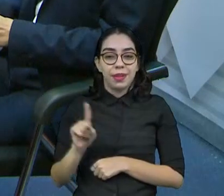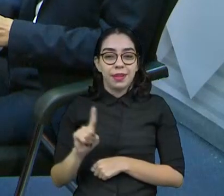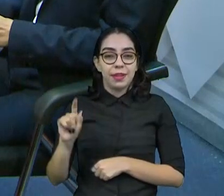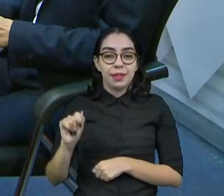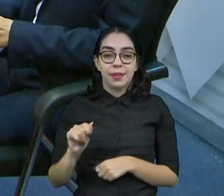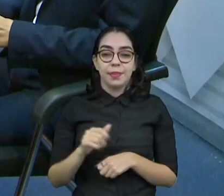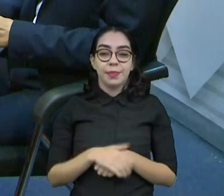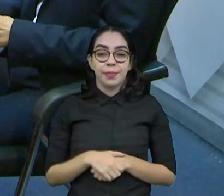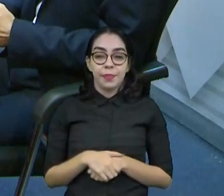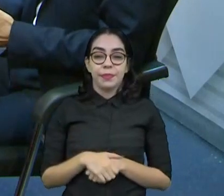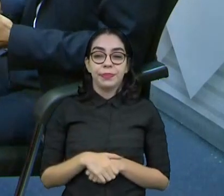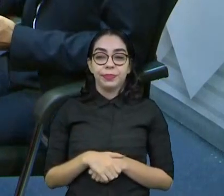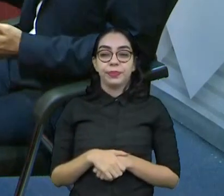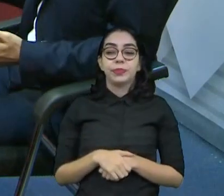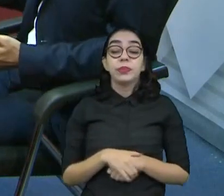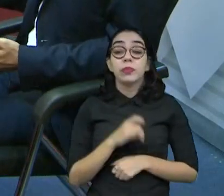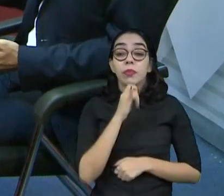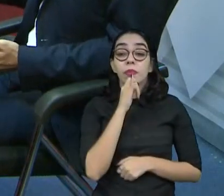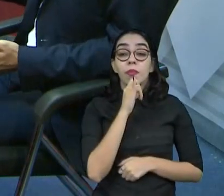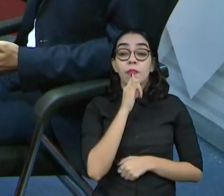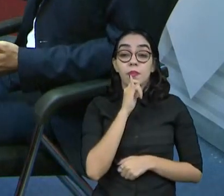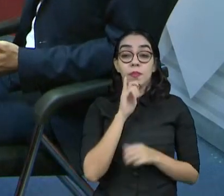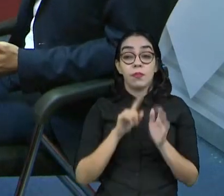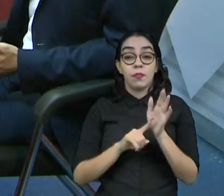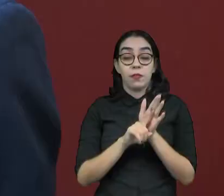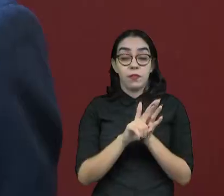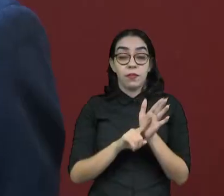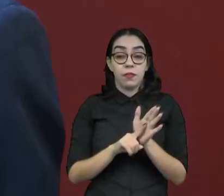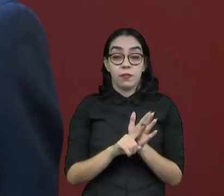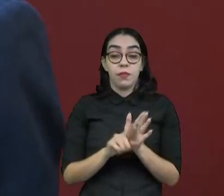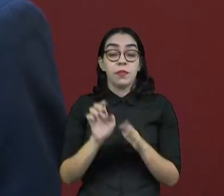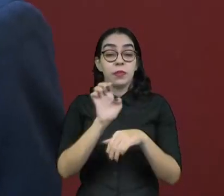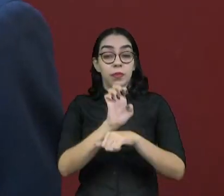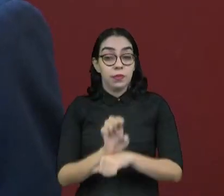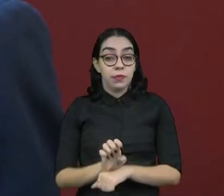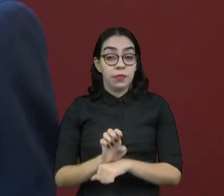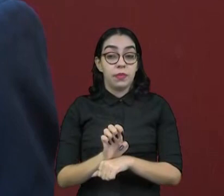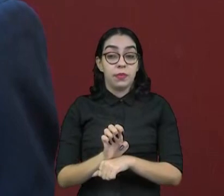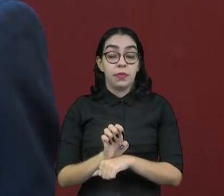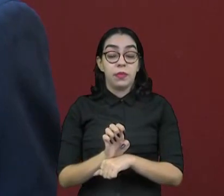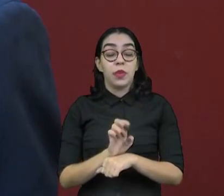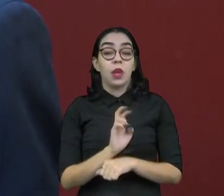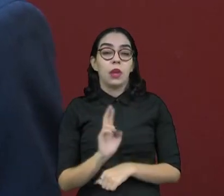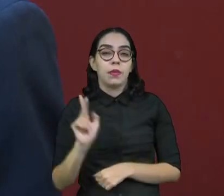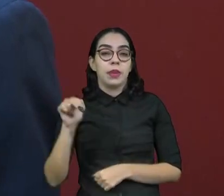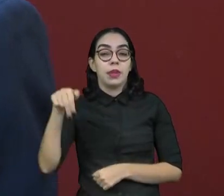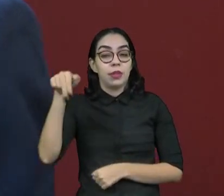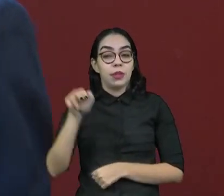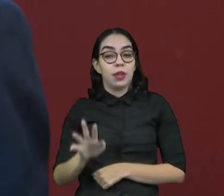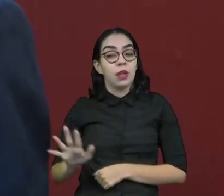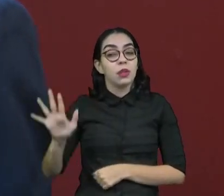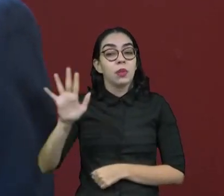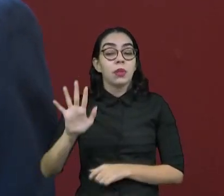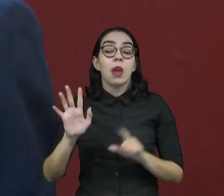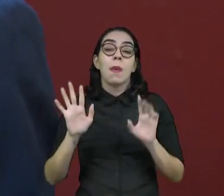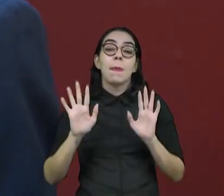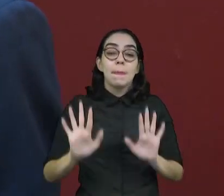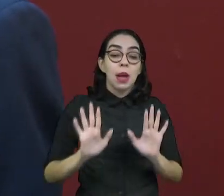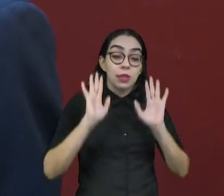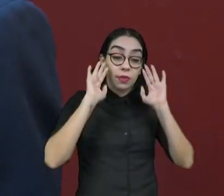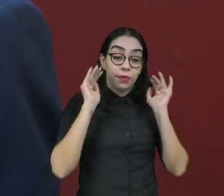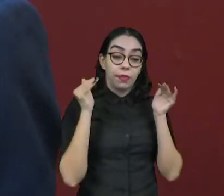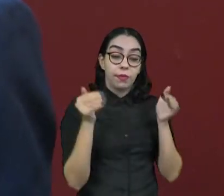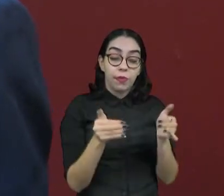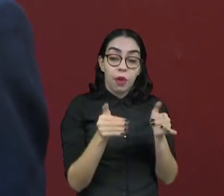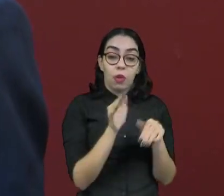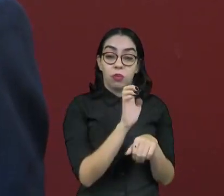os dados das pesquisas estaduais, porque, é claro, o cenário nacional chama mais atenção, mas as pesquisas estaduais, se a gente